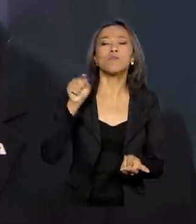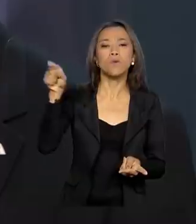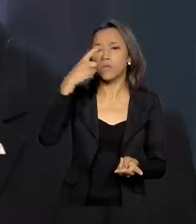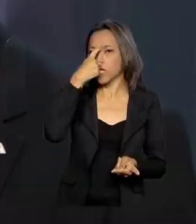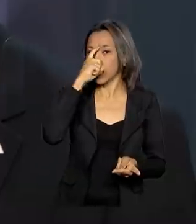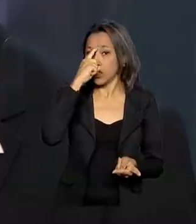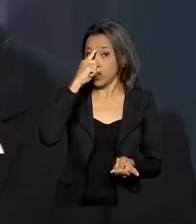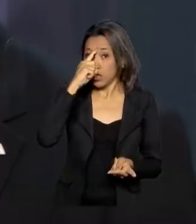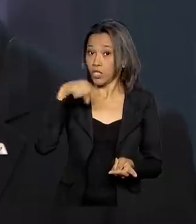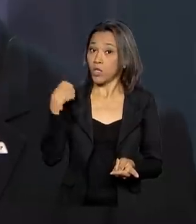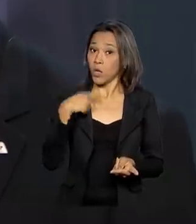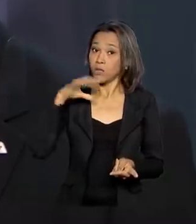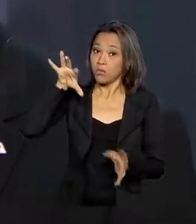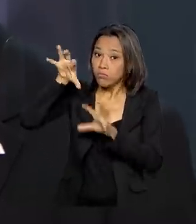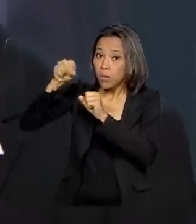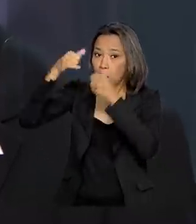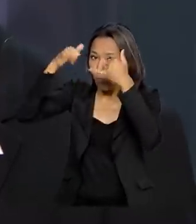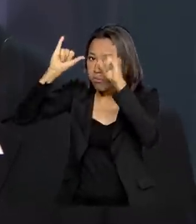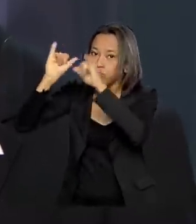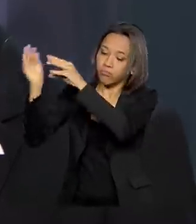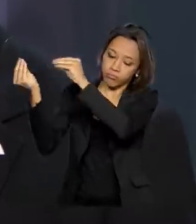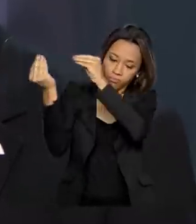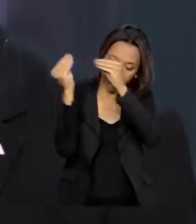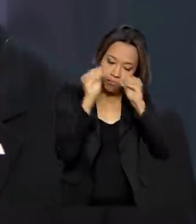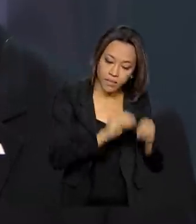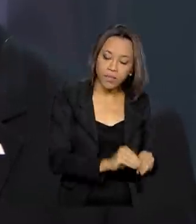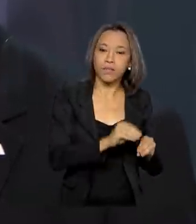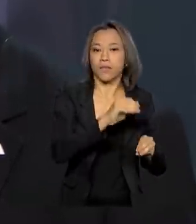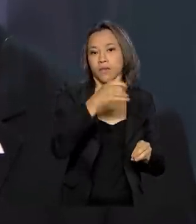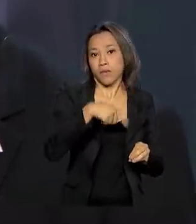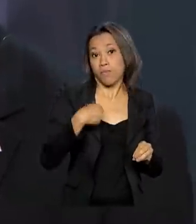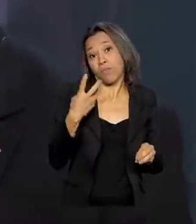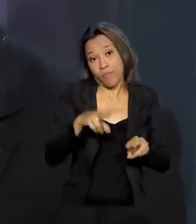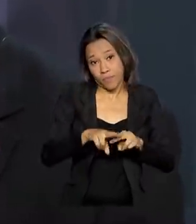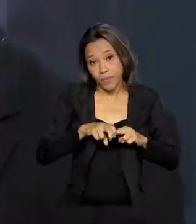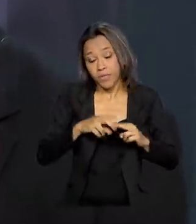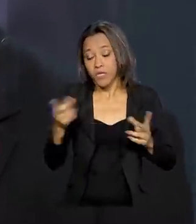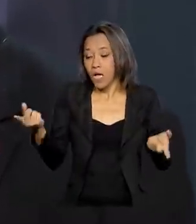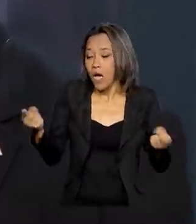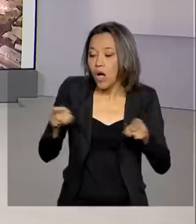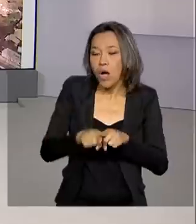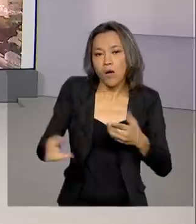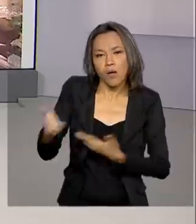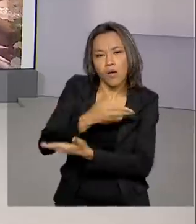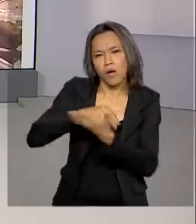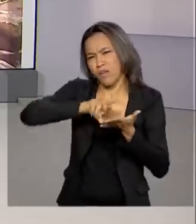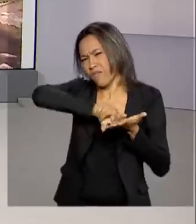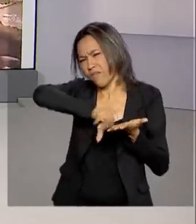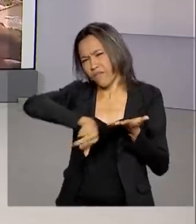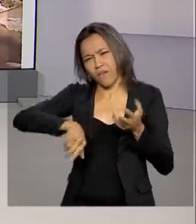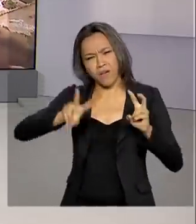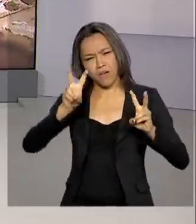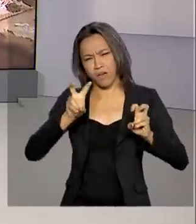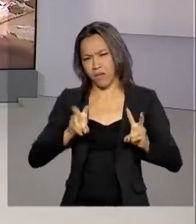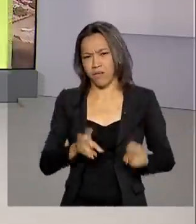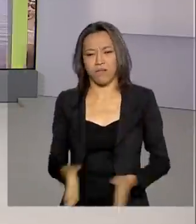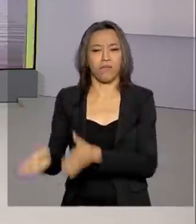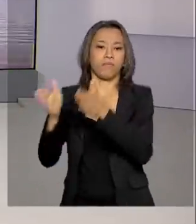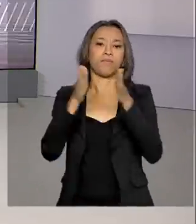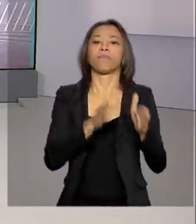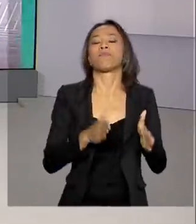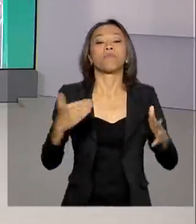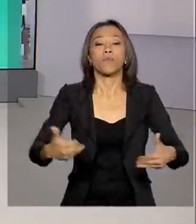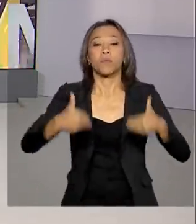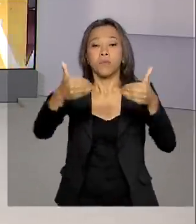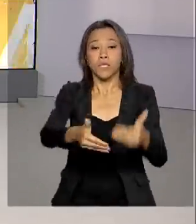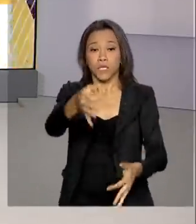é natural que a gente siga nessa cooperação com os indianos e em vários temas. O Ministério da Justiça